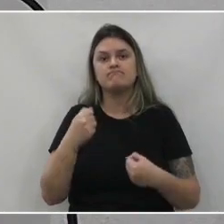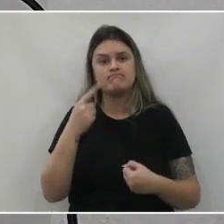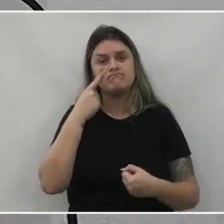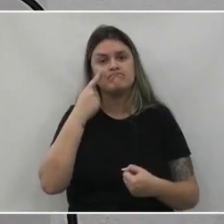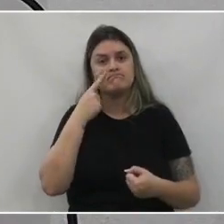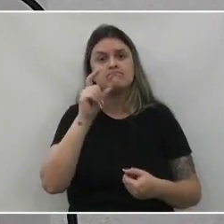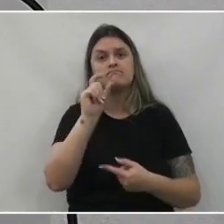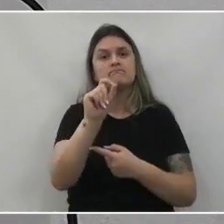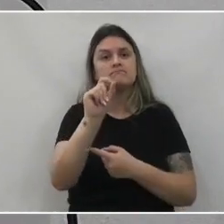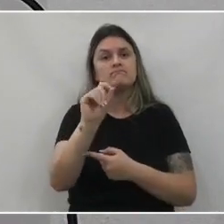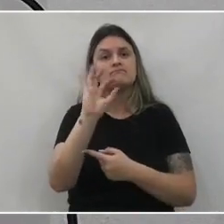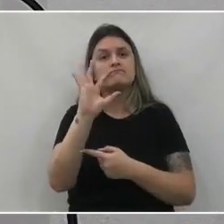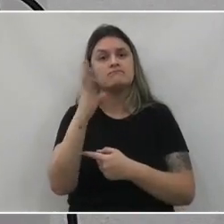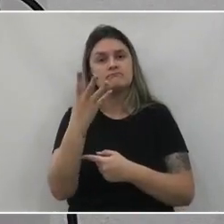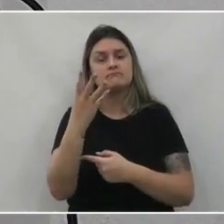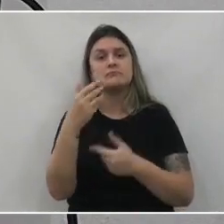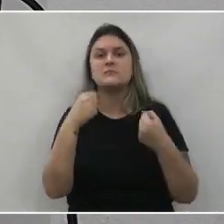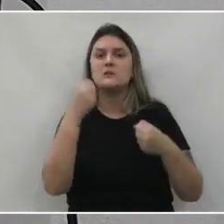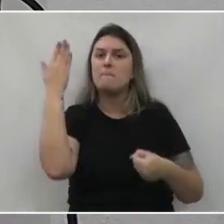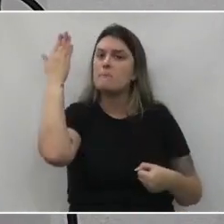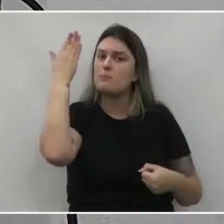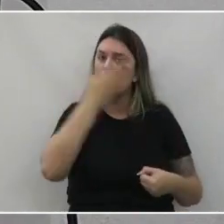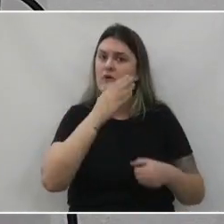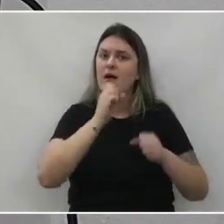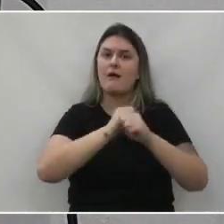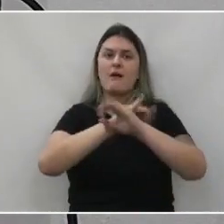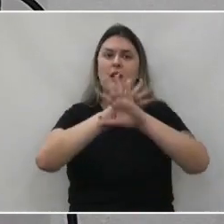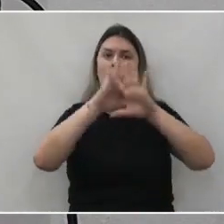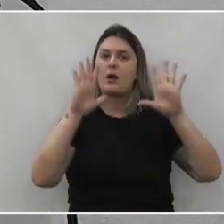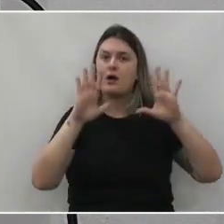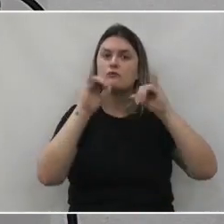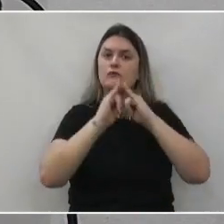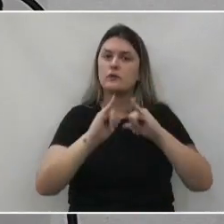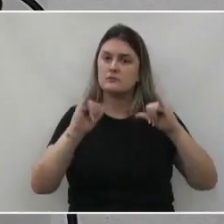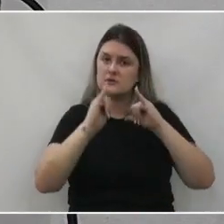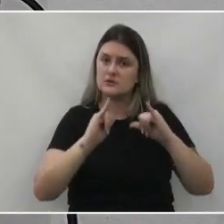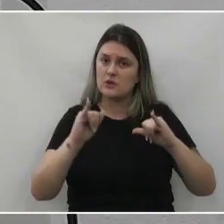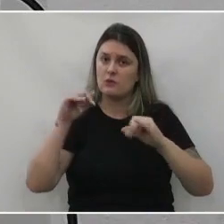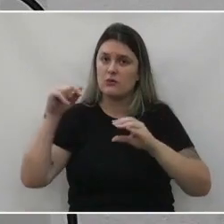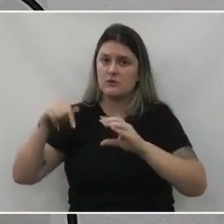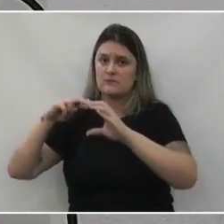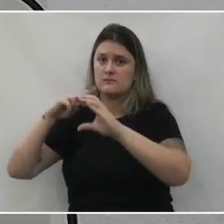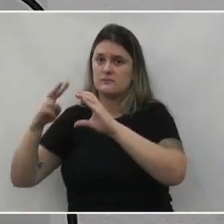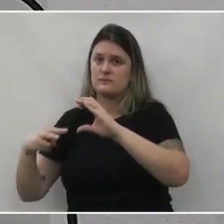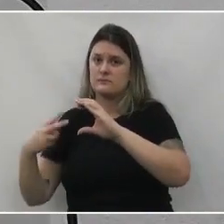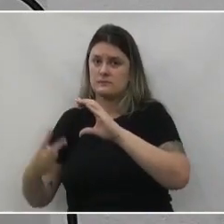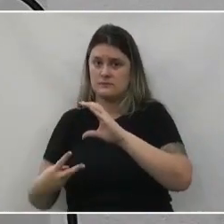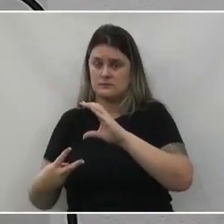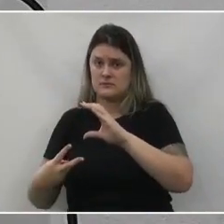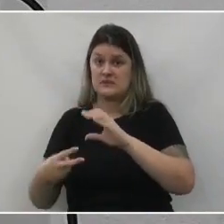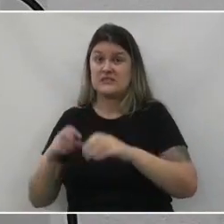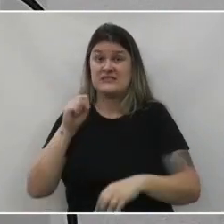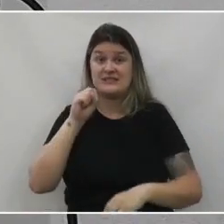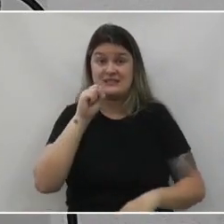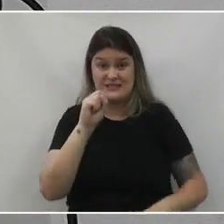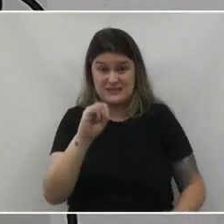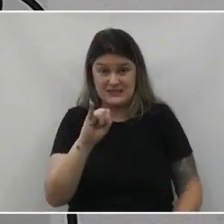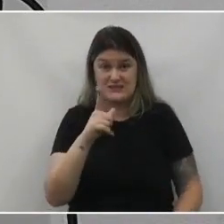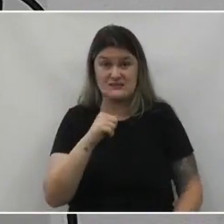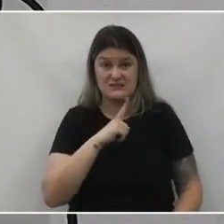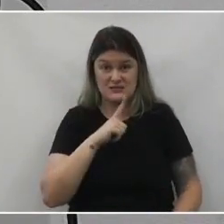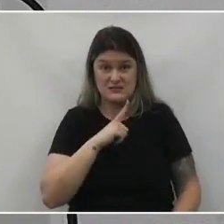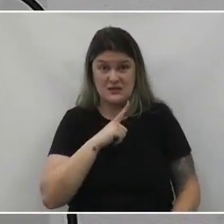restaurar e comprovar a clareza e a lisura dos trabalhos desse poder legislativo. caso havendo